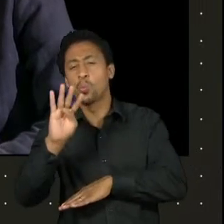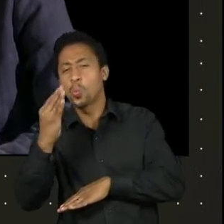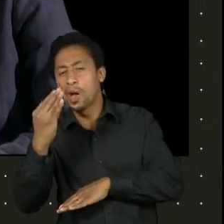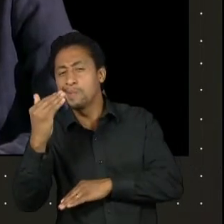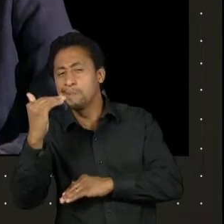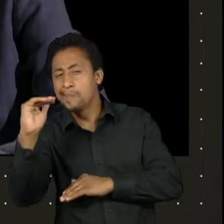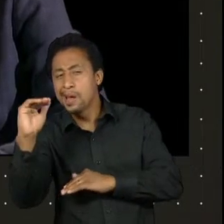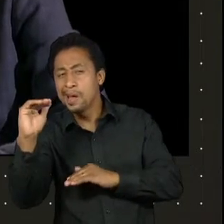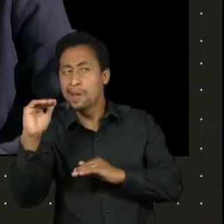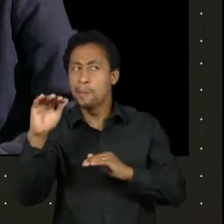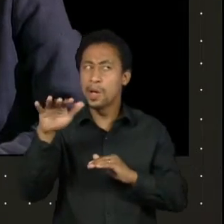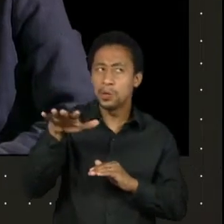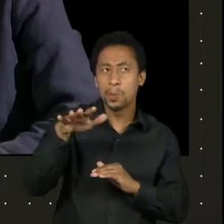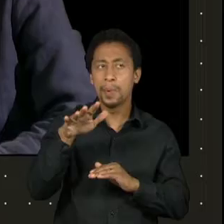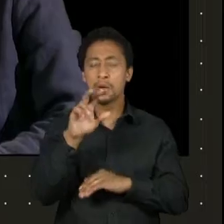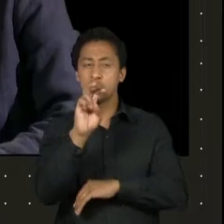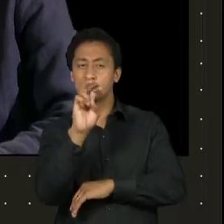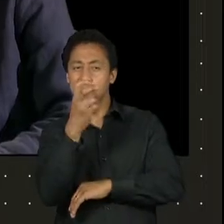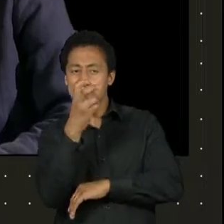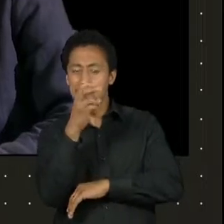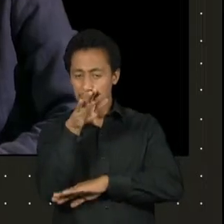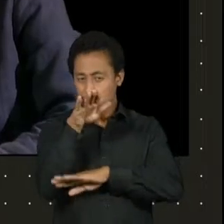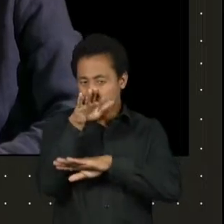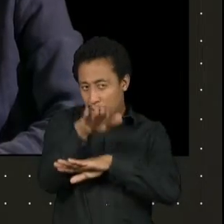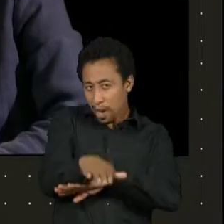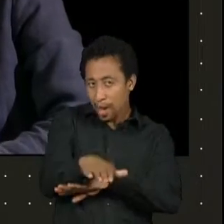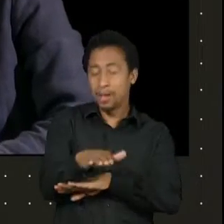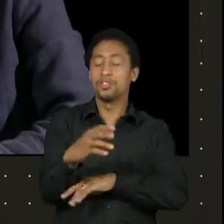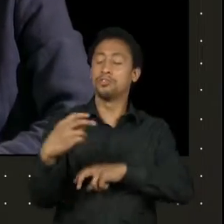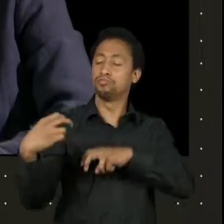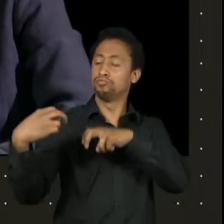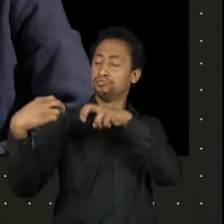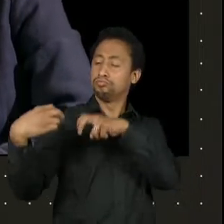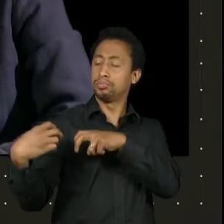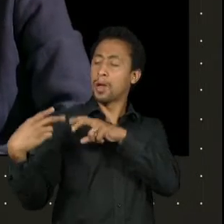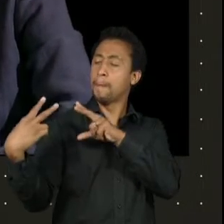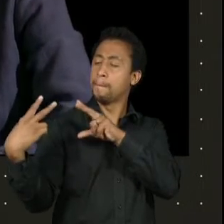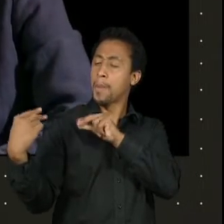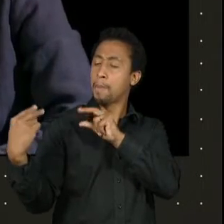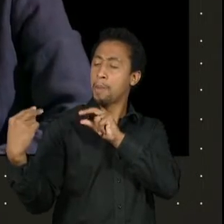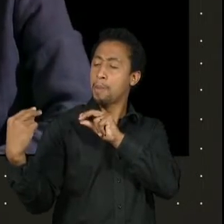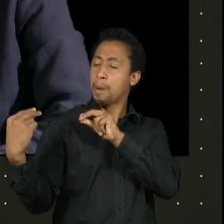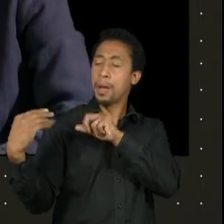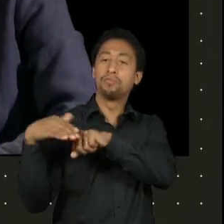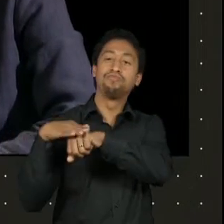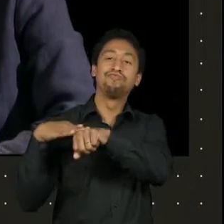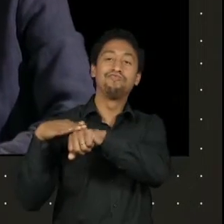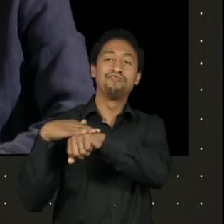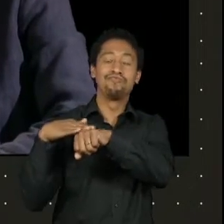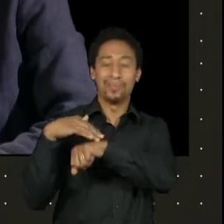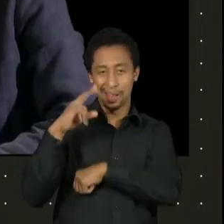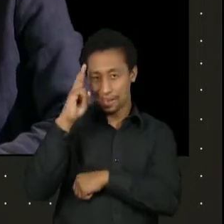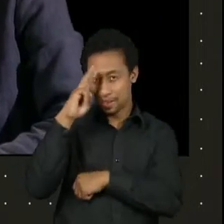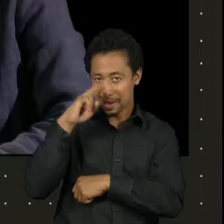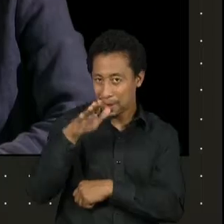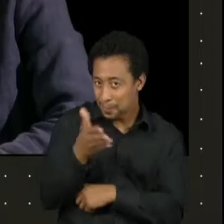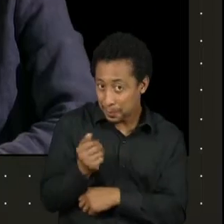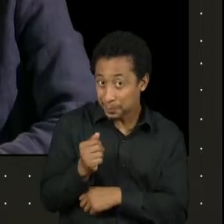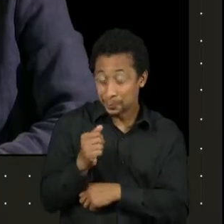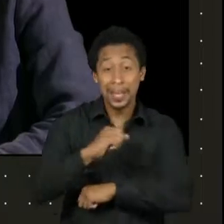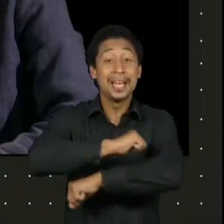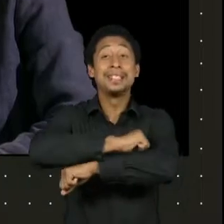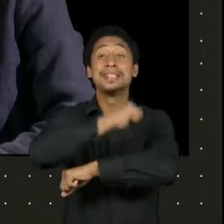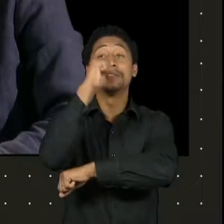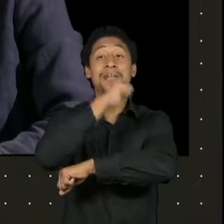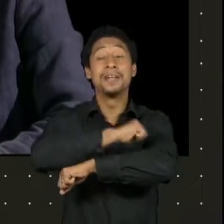A gente sentava e começava a conversar. De repente, a gente olhava pela janela, tinha